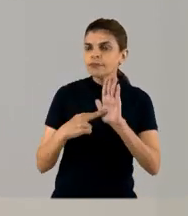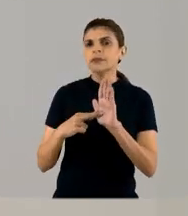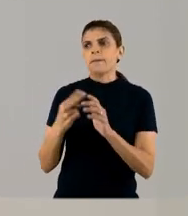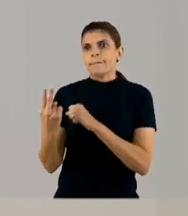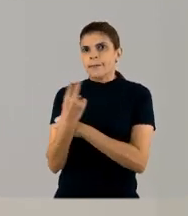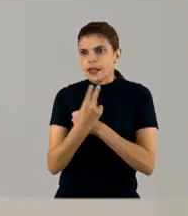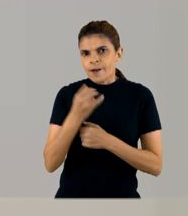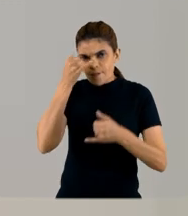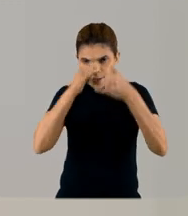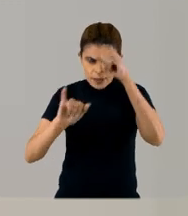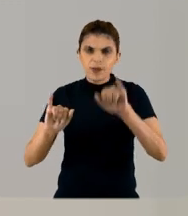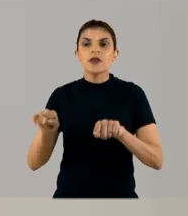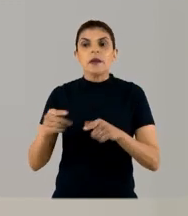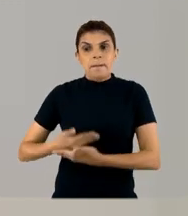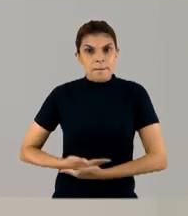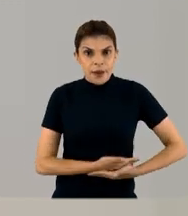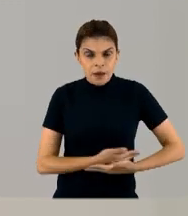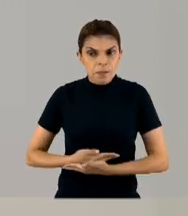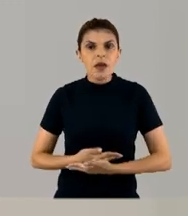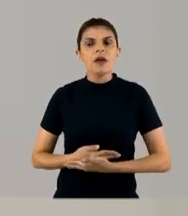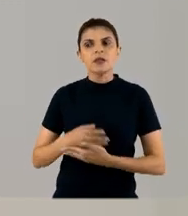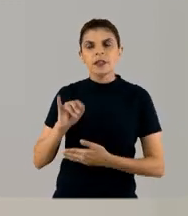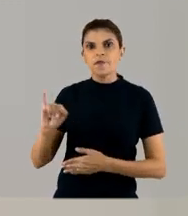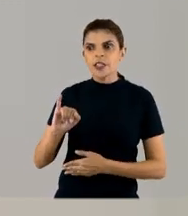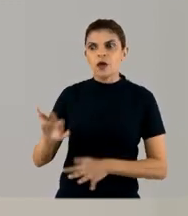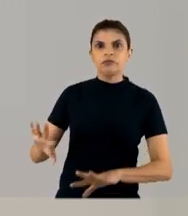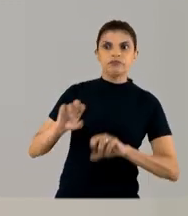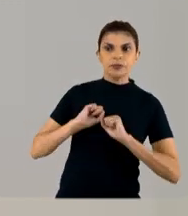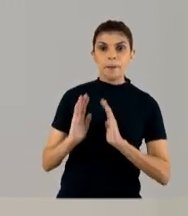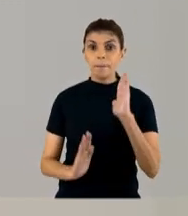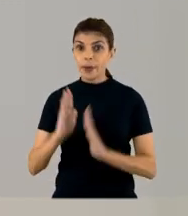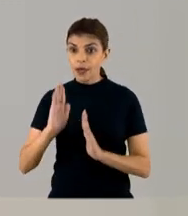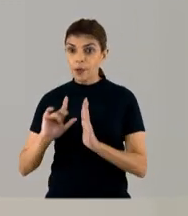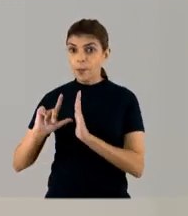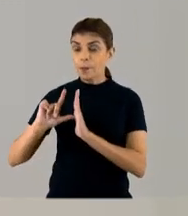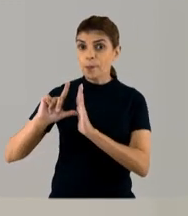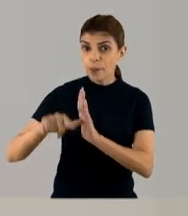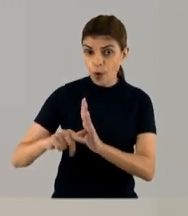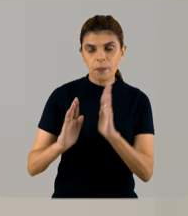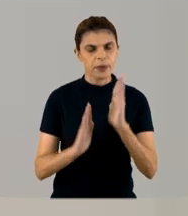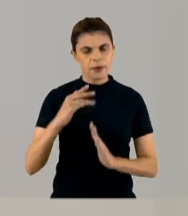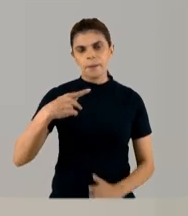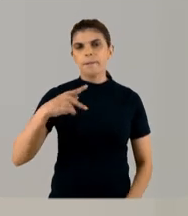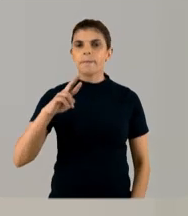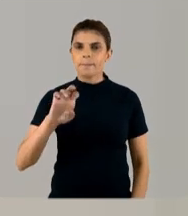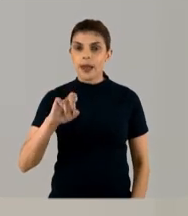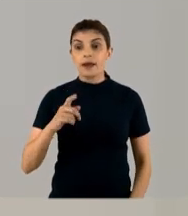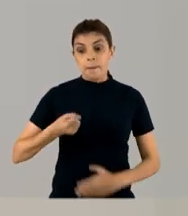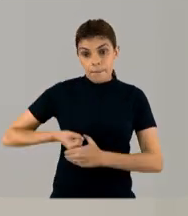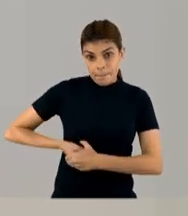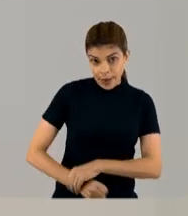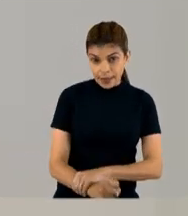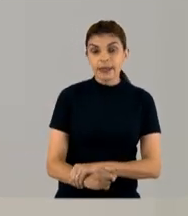prevenção, de evitar que esse bebê venha adquirir essa infecção no período pós-natal, perinatal, ou seja, após